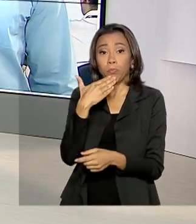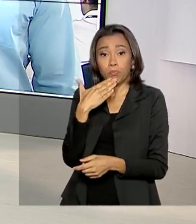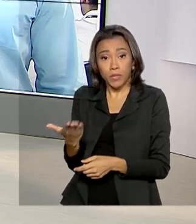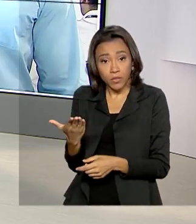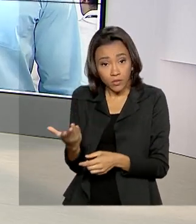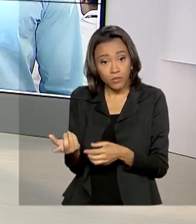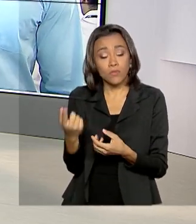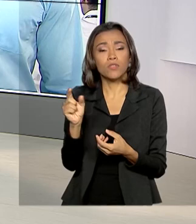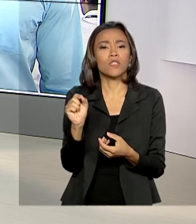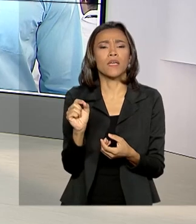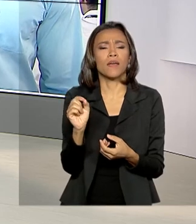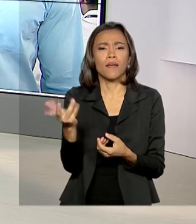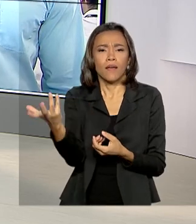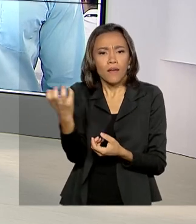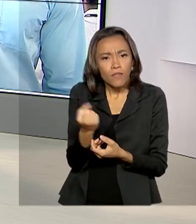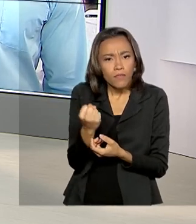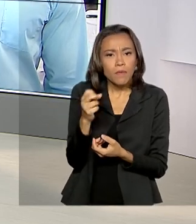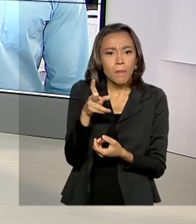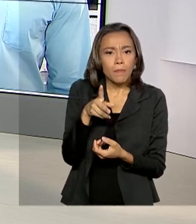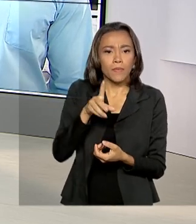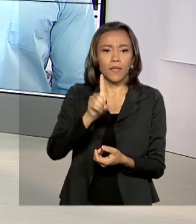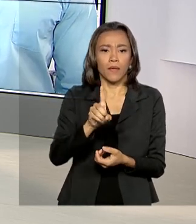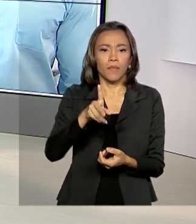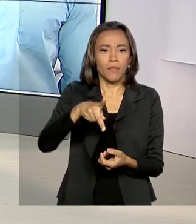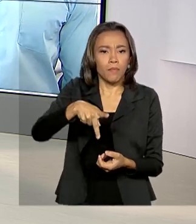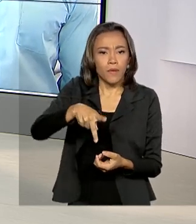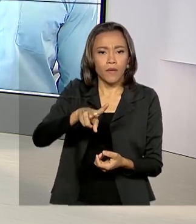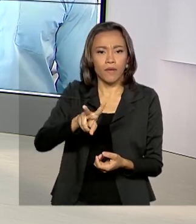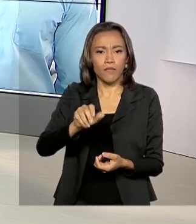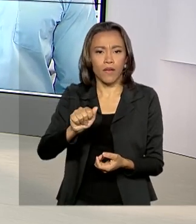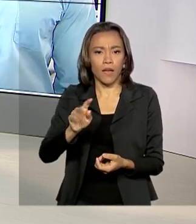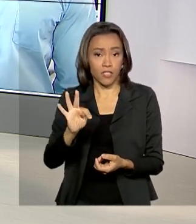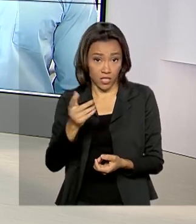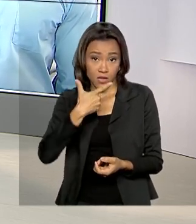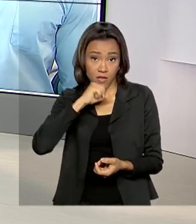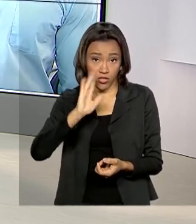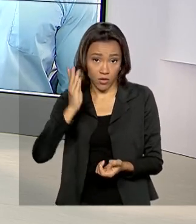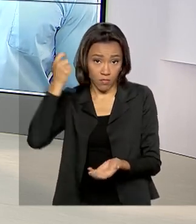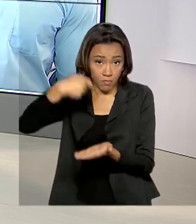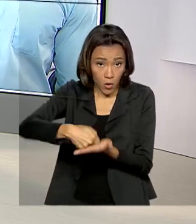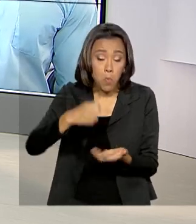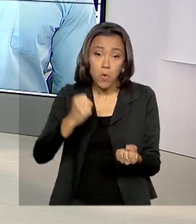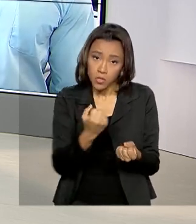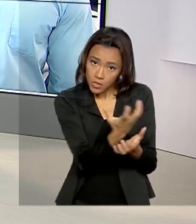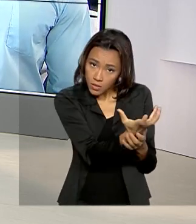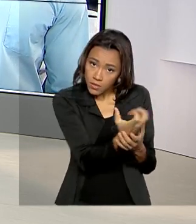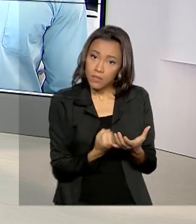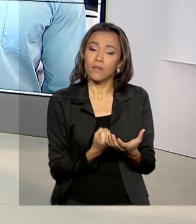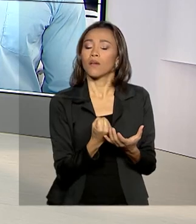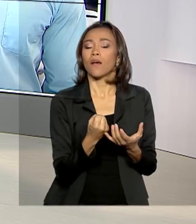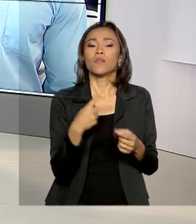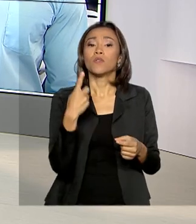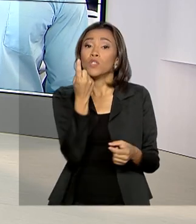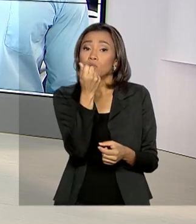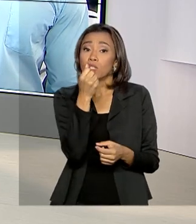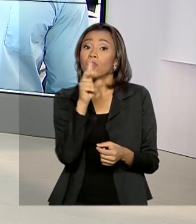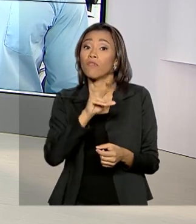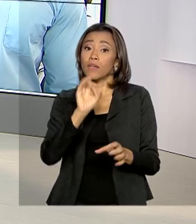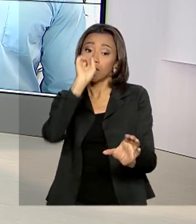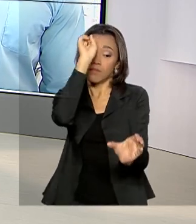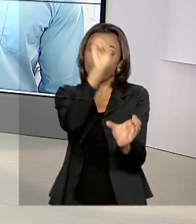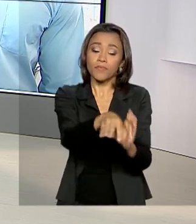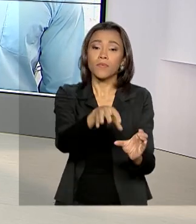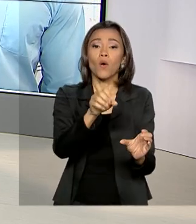2020 para quem pagou o valor mais caro já pode ser feito pela internet. E o dinheiro será depositado na conta corrente ou